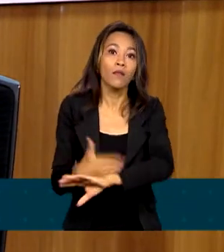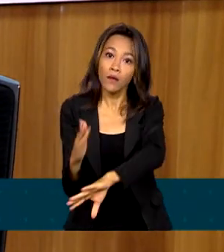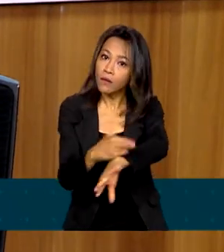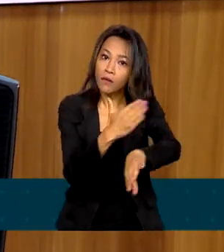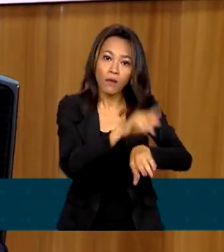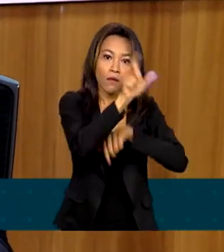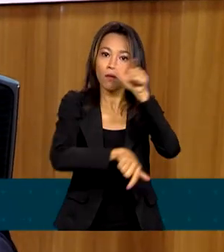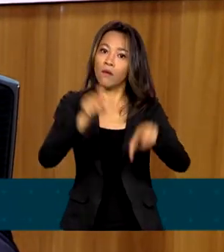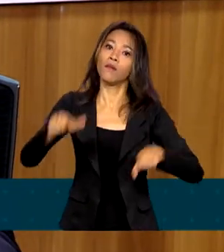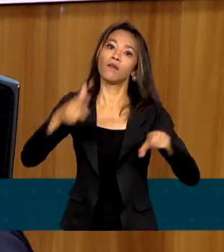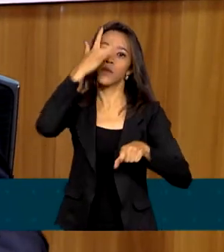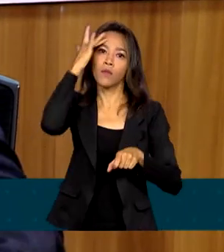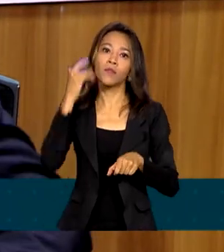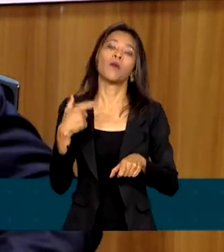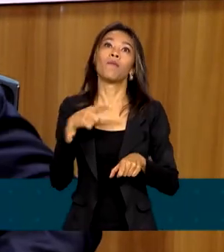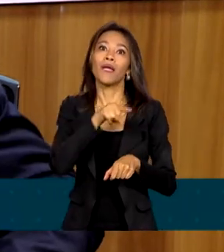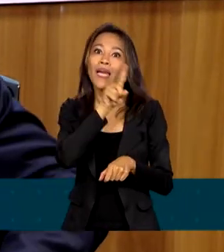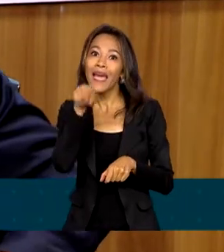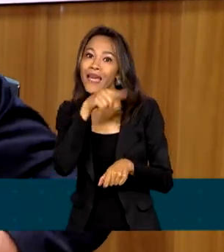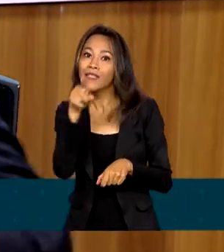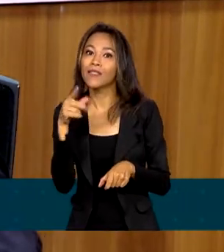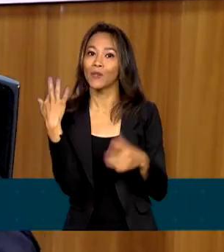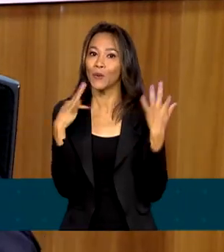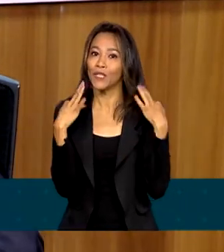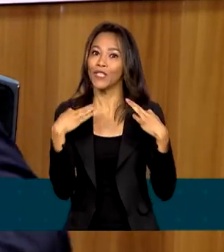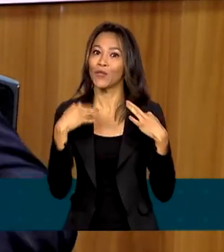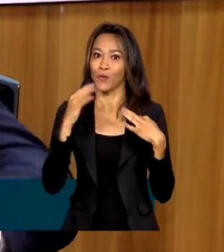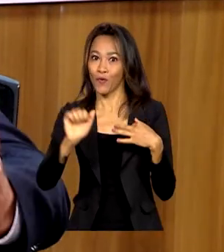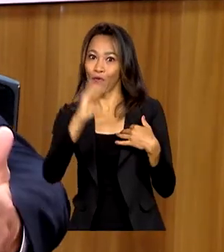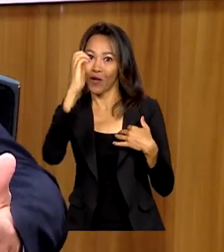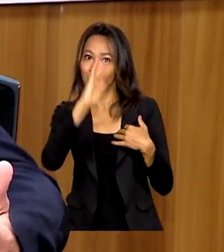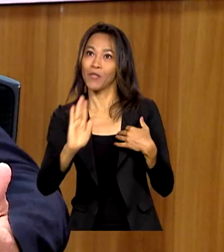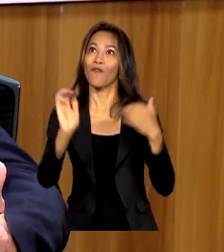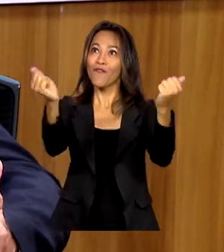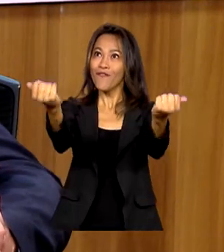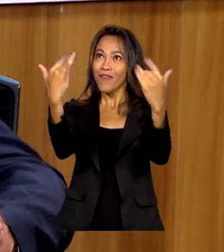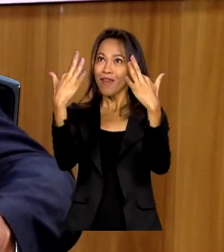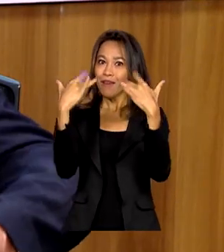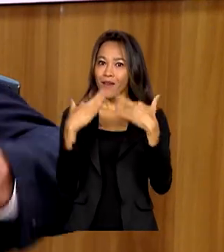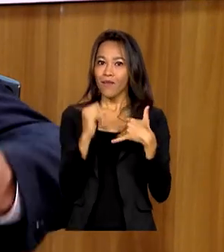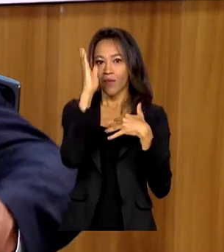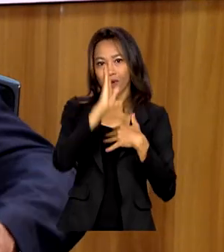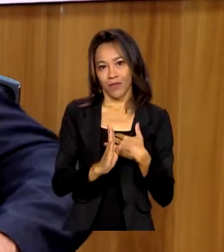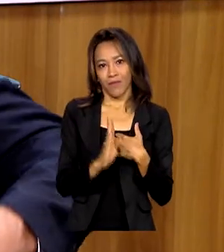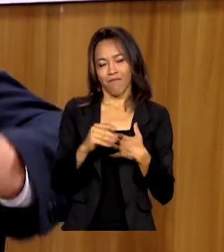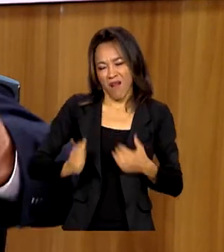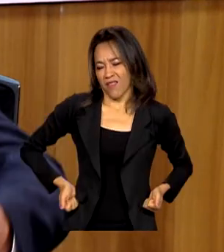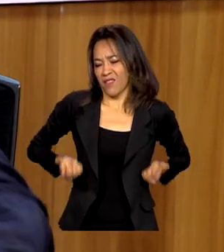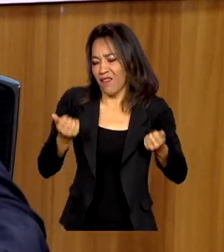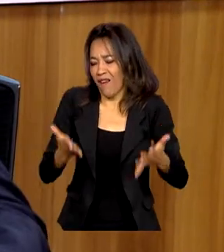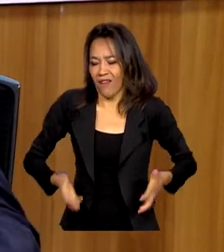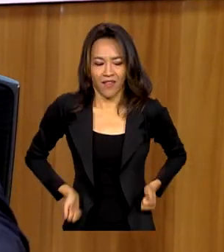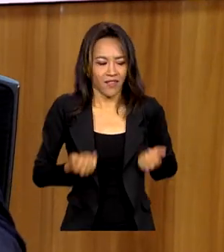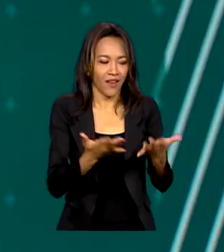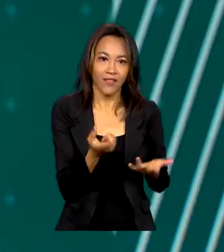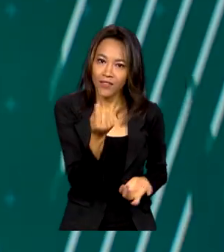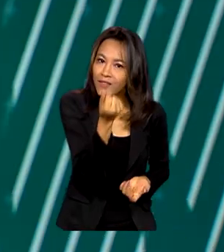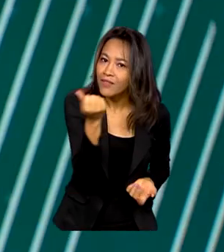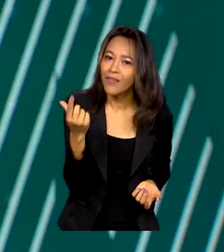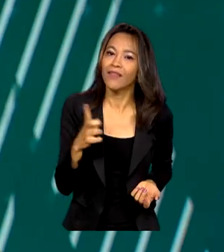obra para que esse turista venha e possa ter um desempenho cada vez mais. Quanto mais tempo o turista for aqui, mais ele gasta, mais emprego a gente gera.